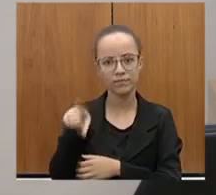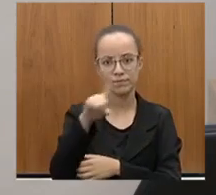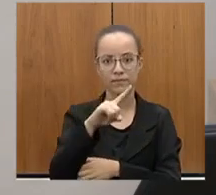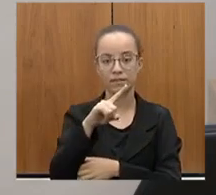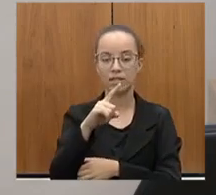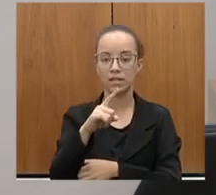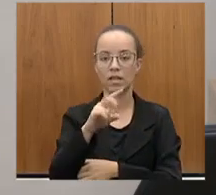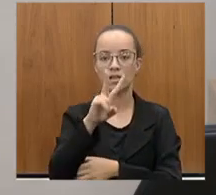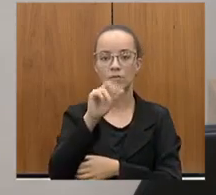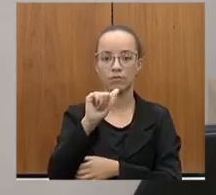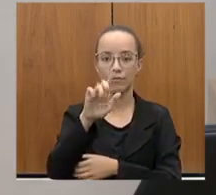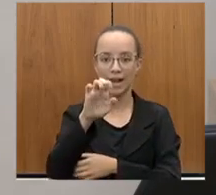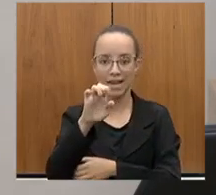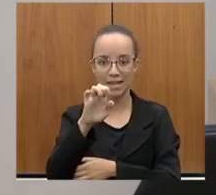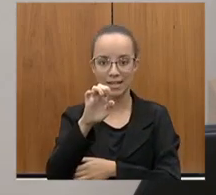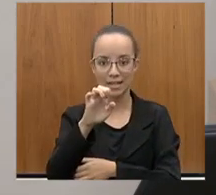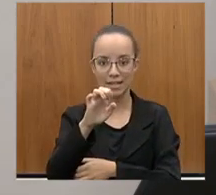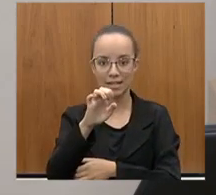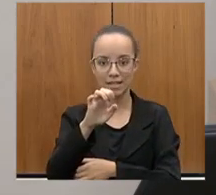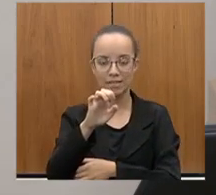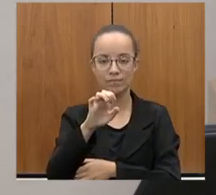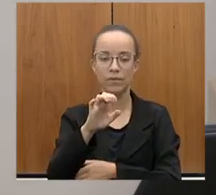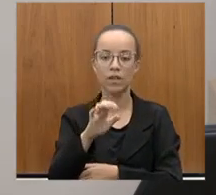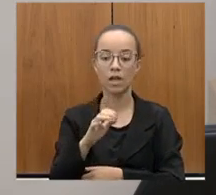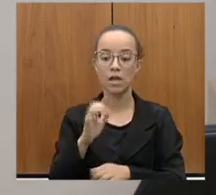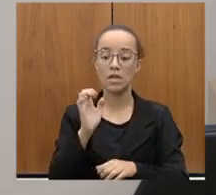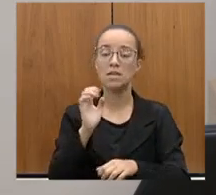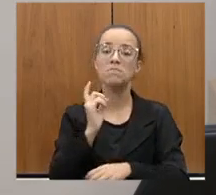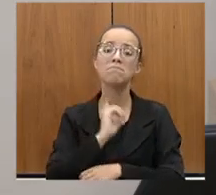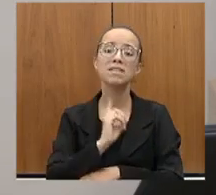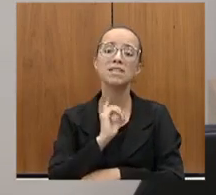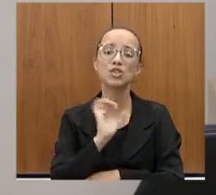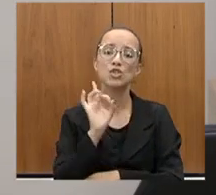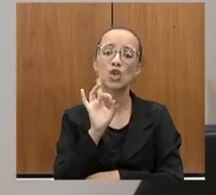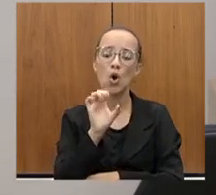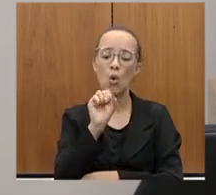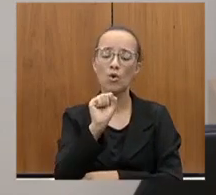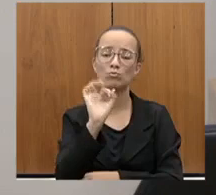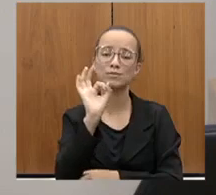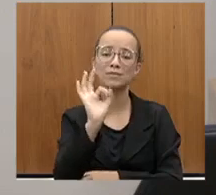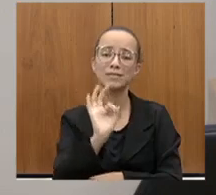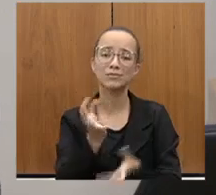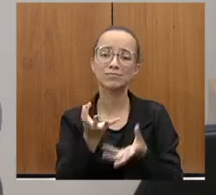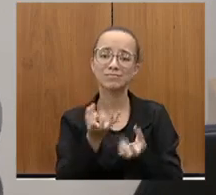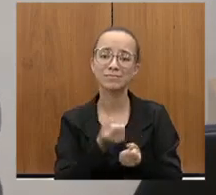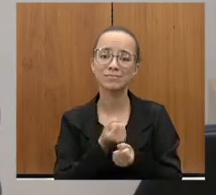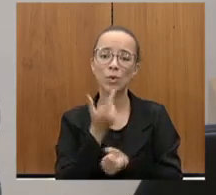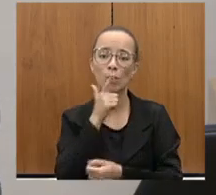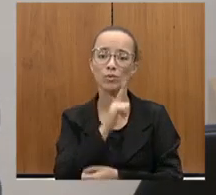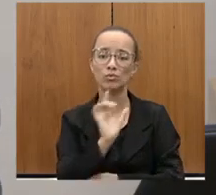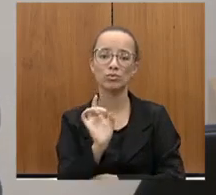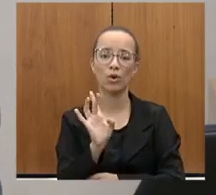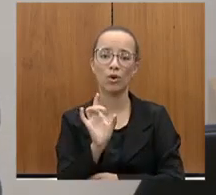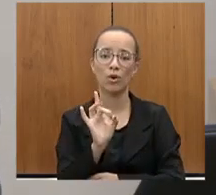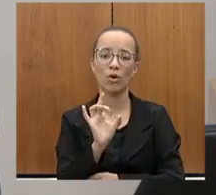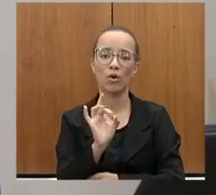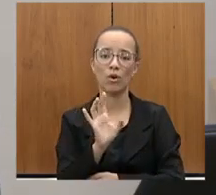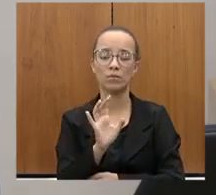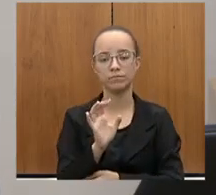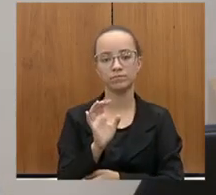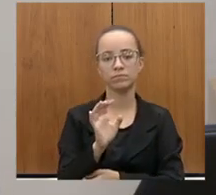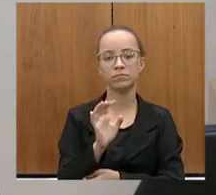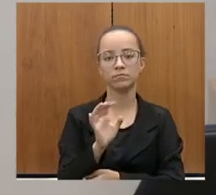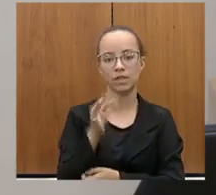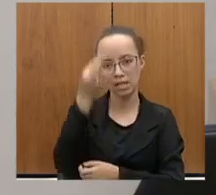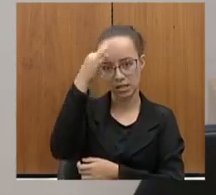Vale, Minas Gerais ficou com 8% de investimento. 8. 8%. Espírito Santo